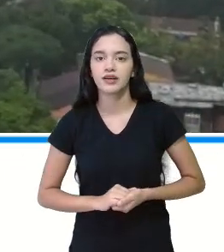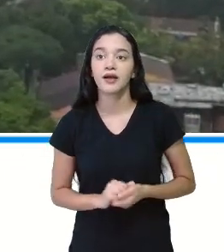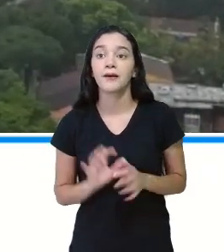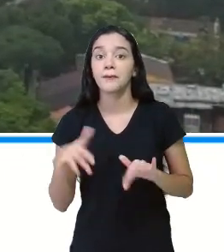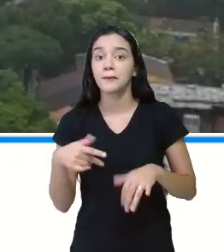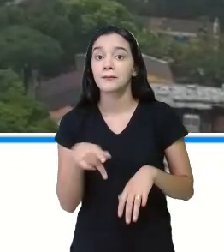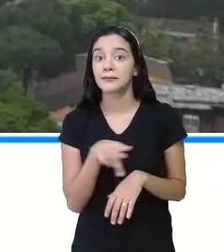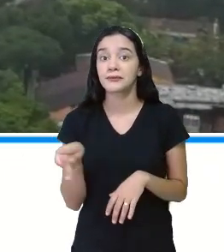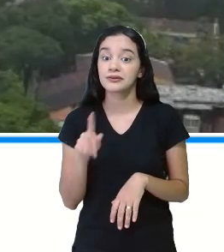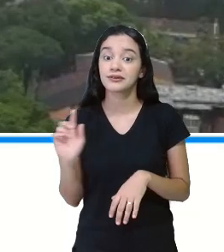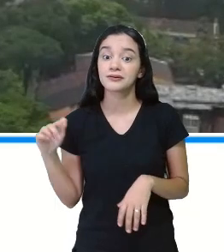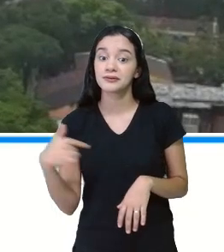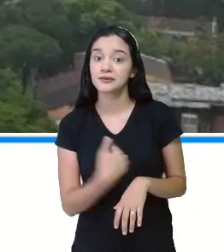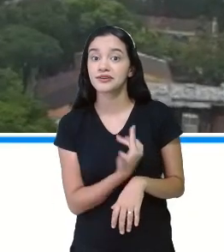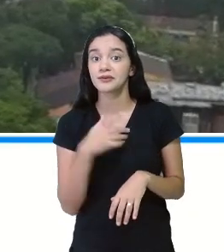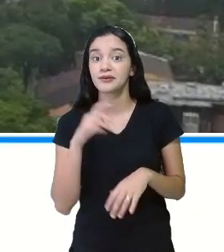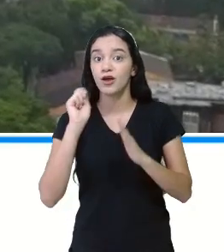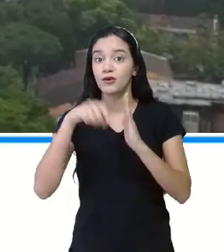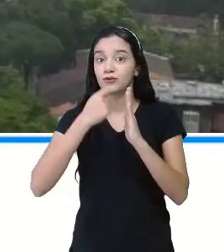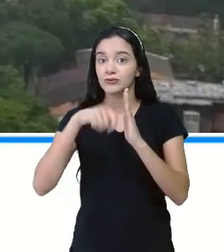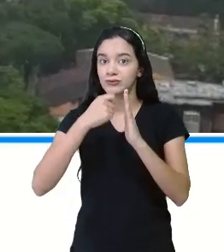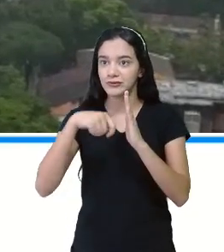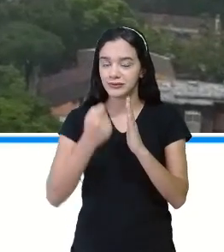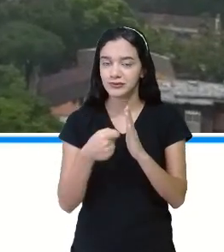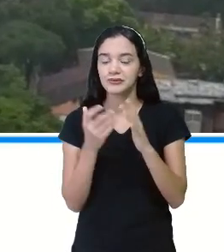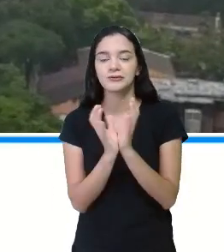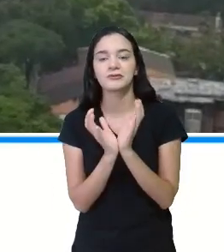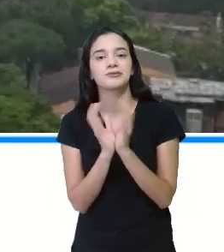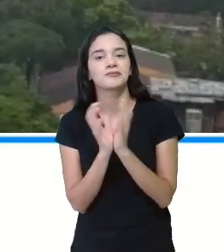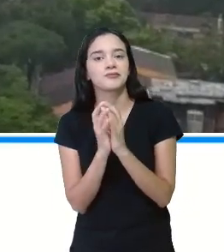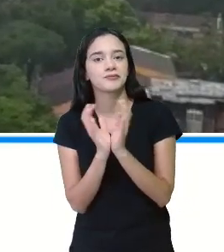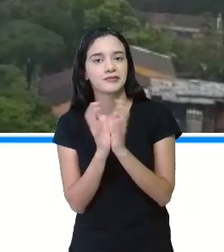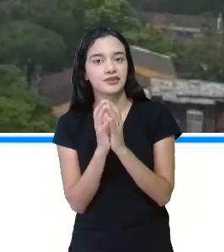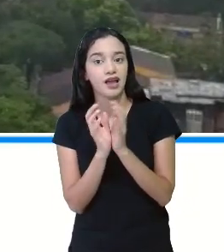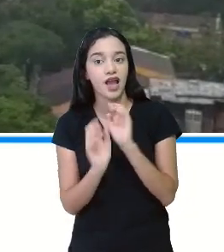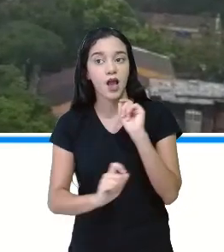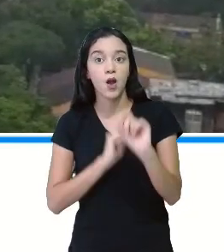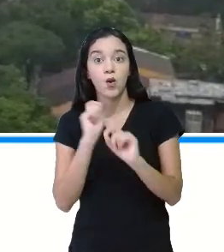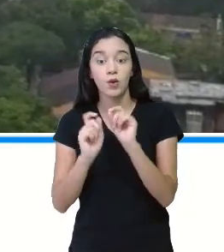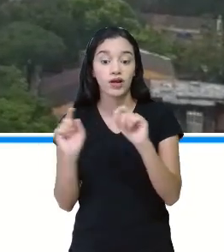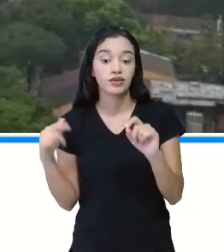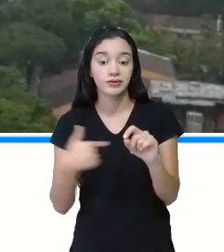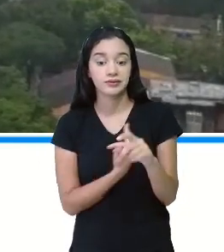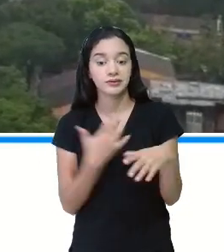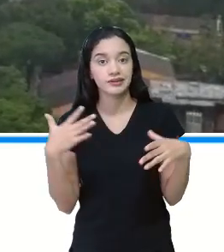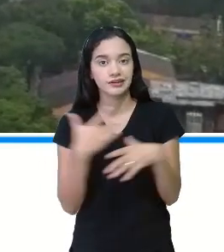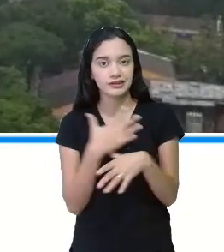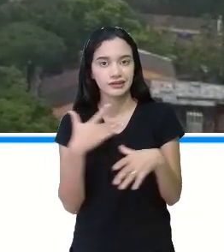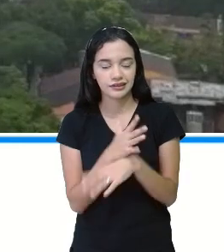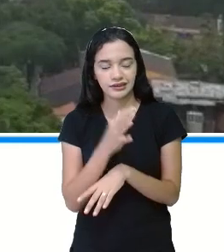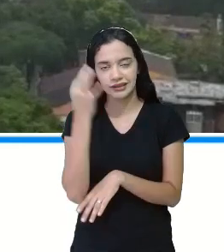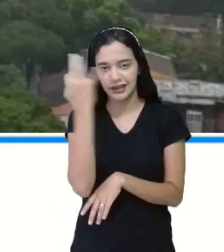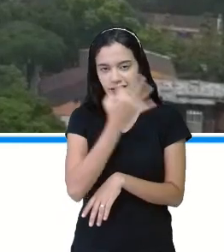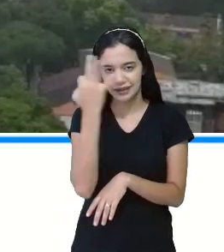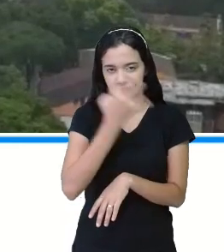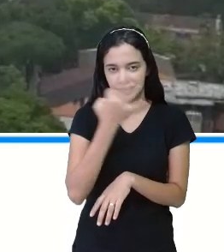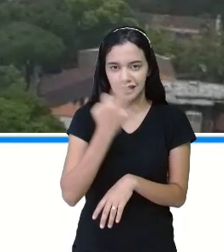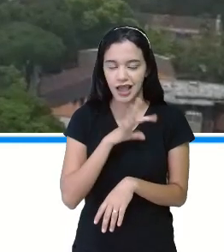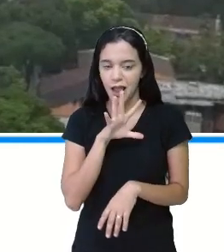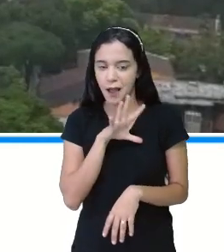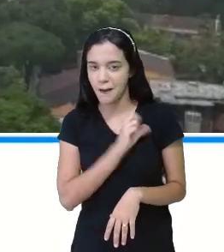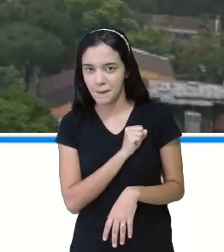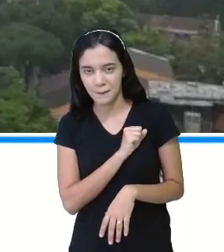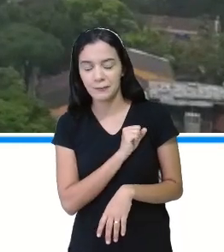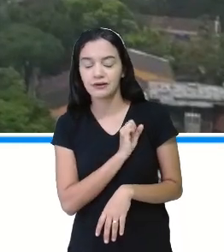Professora Esté, a gente está vendo aí neste vídeo o Recife, né? É um recorte aí da nossa cidade linda. Eu amo essa cidade,